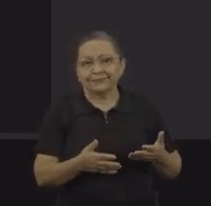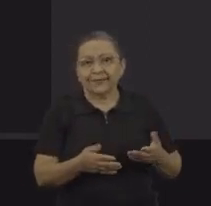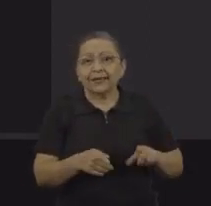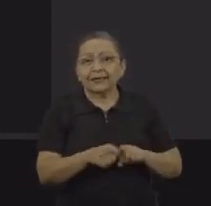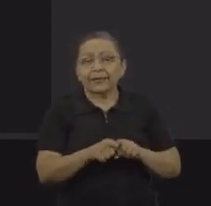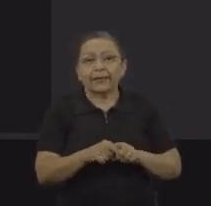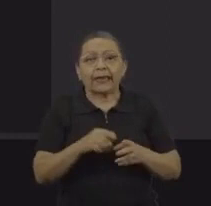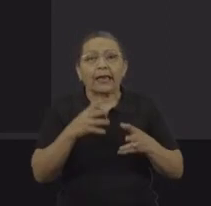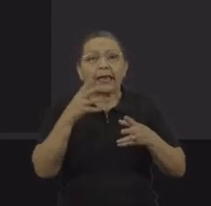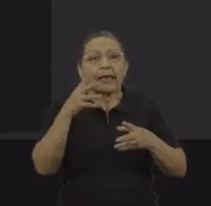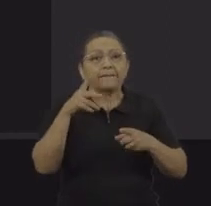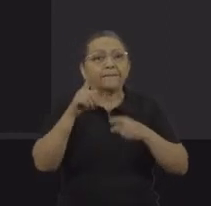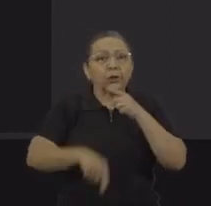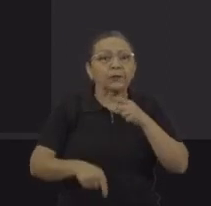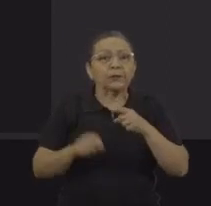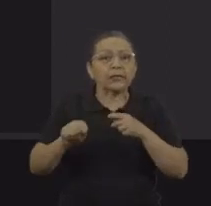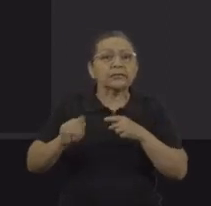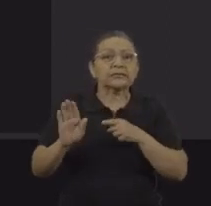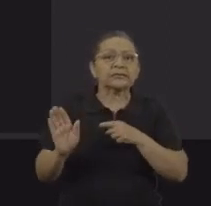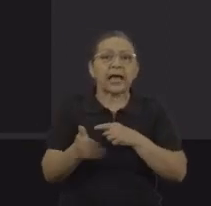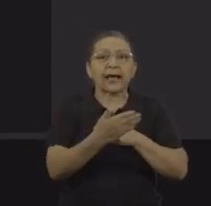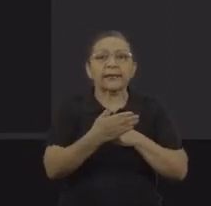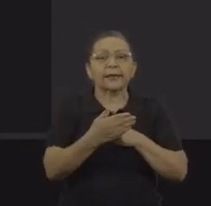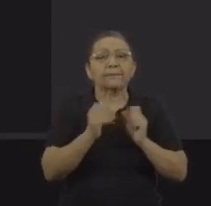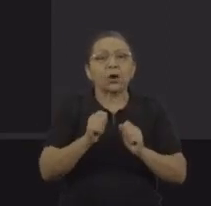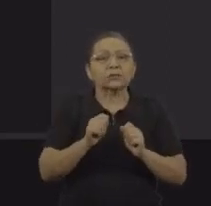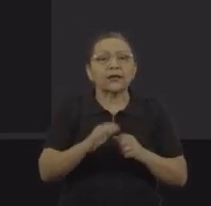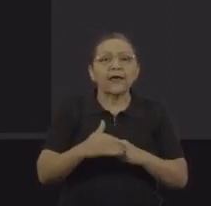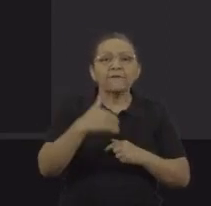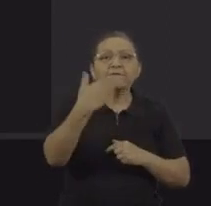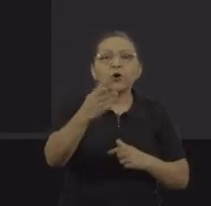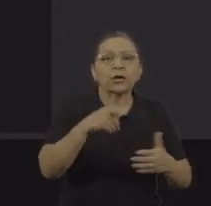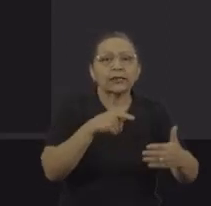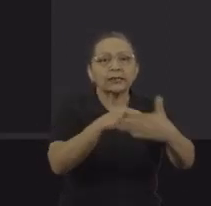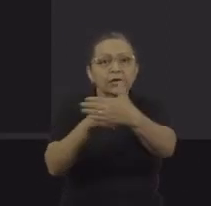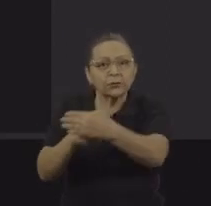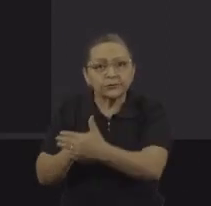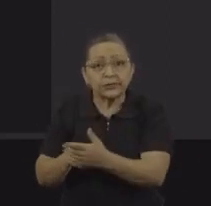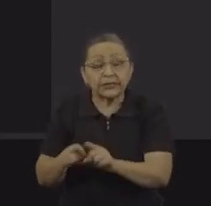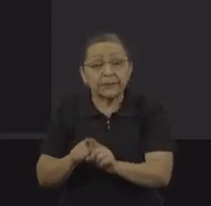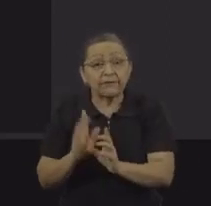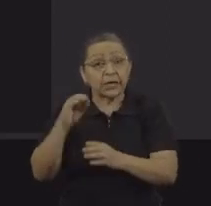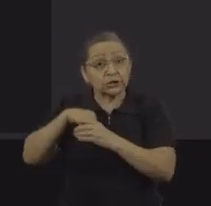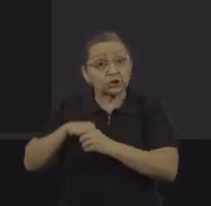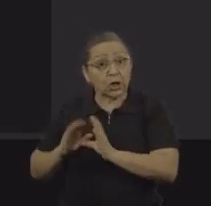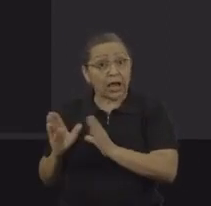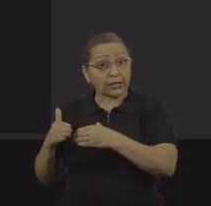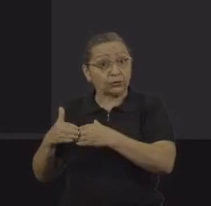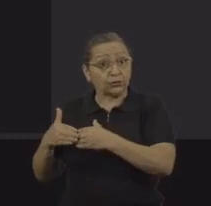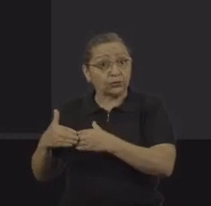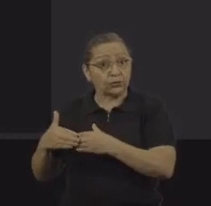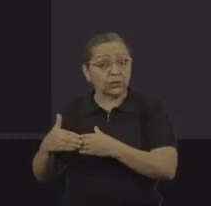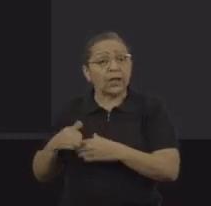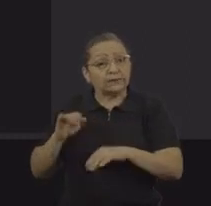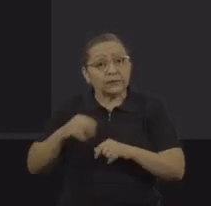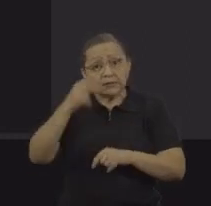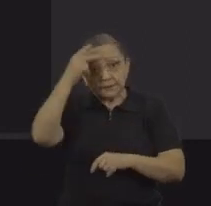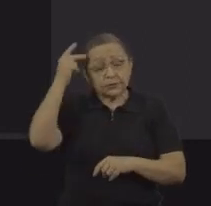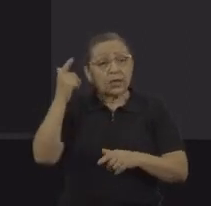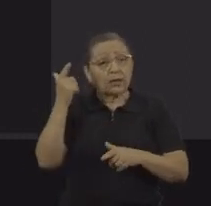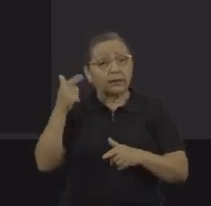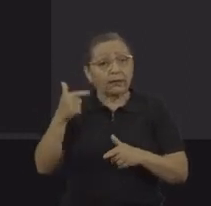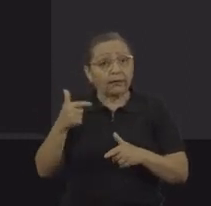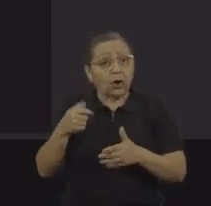pedindo que eles saiam do local e façam uma denúncia. A questão do isolamento geográfico, então, muitas vezes o trabalhador é colocado numa frente de